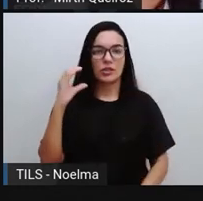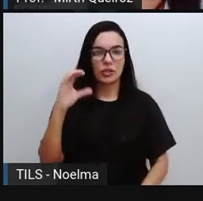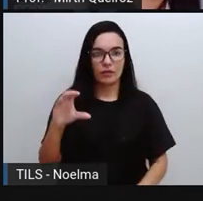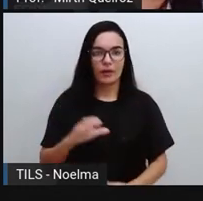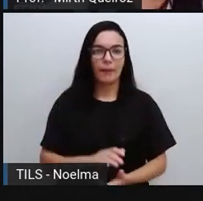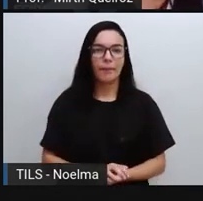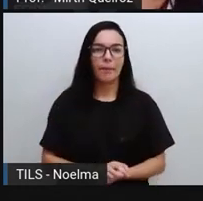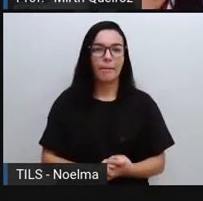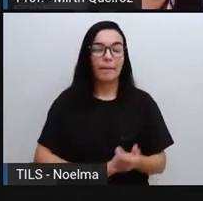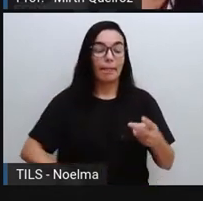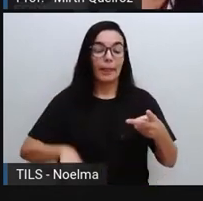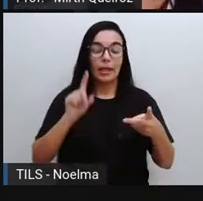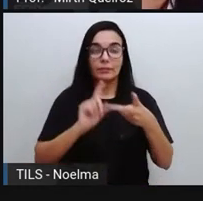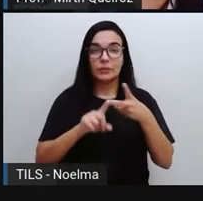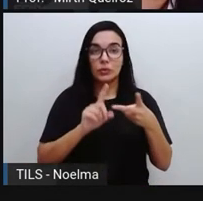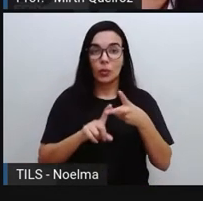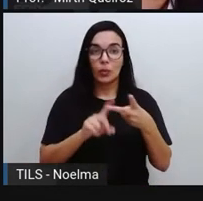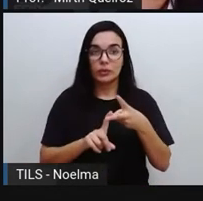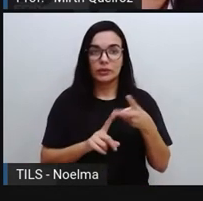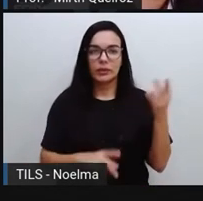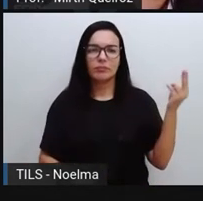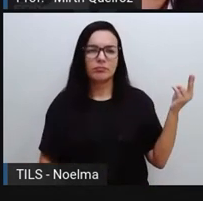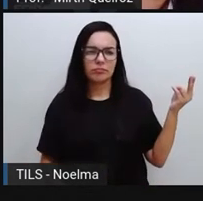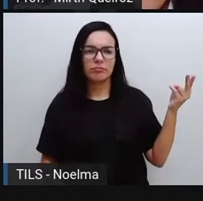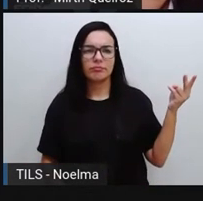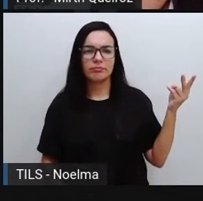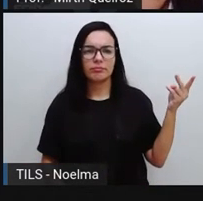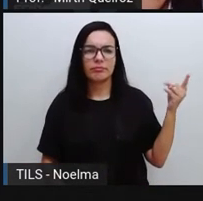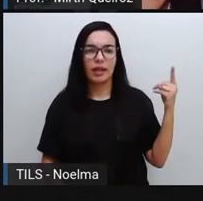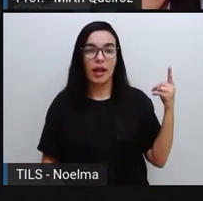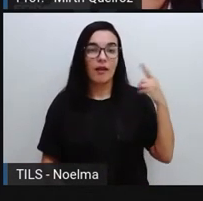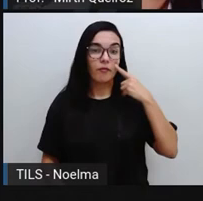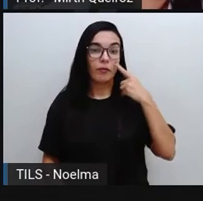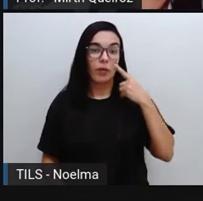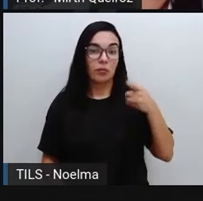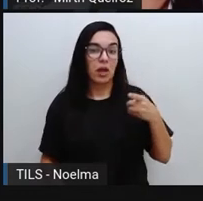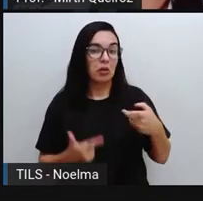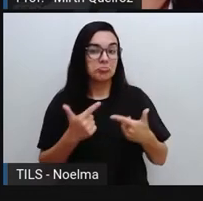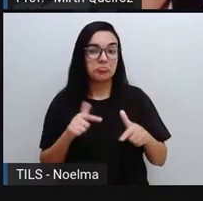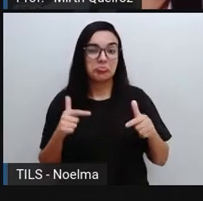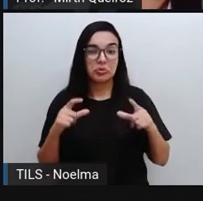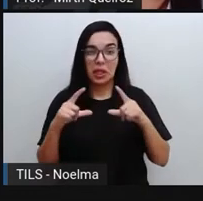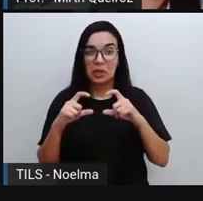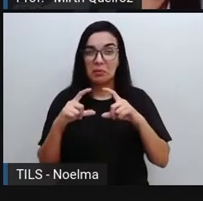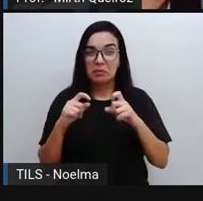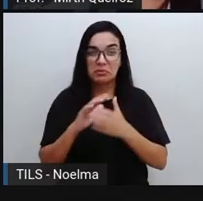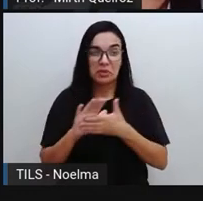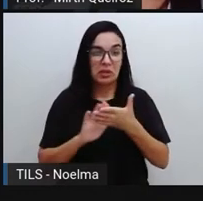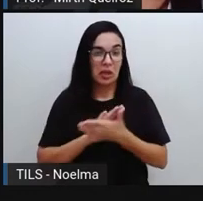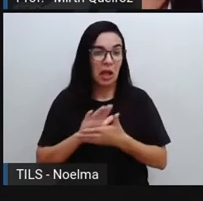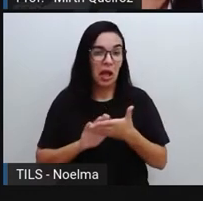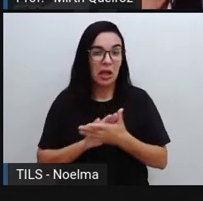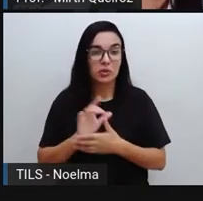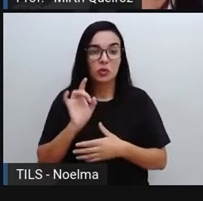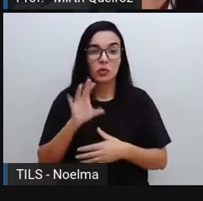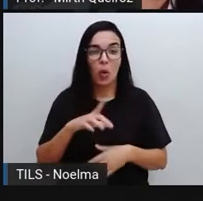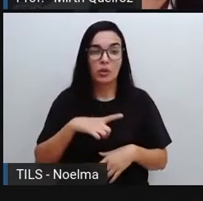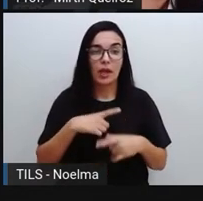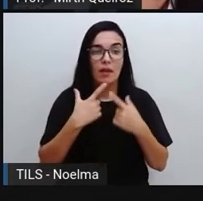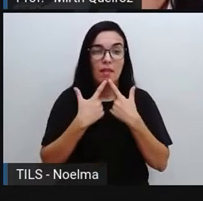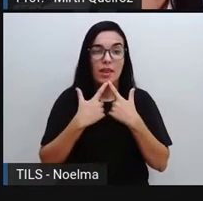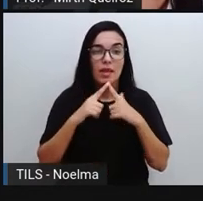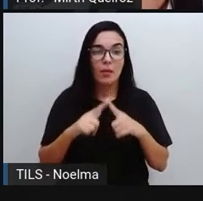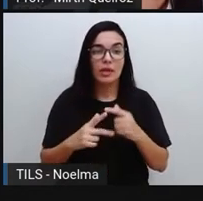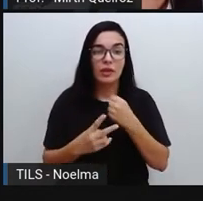O que a gente pode ver aí nesse texto? A gente não vê imagem, nós temos somente a linguagem verbal, né?